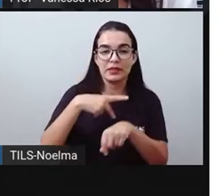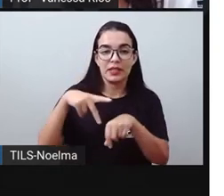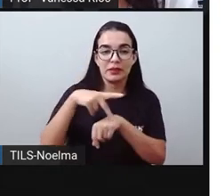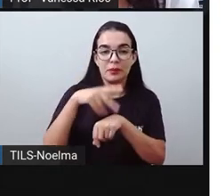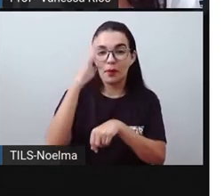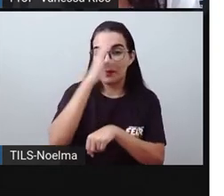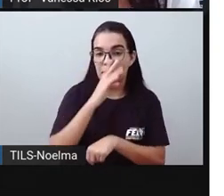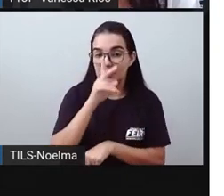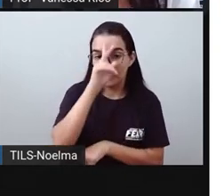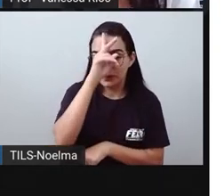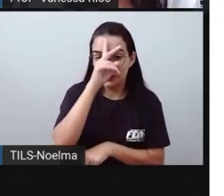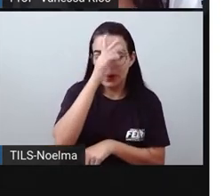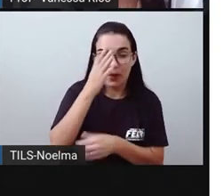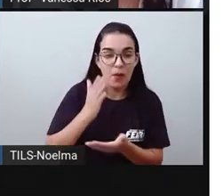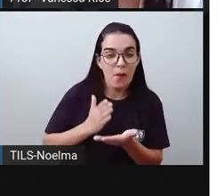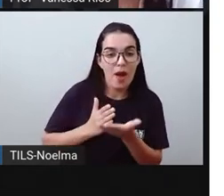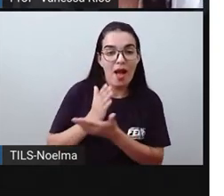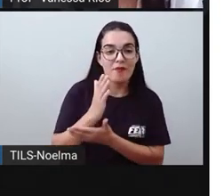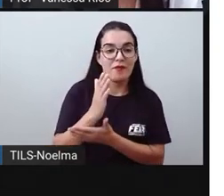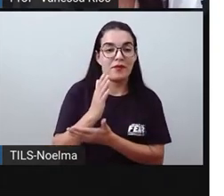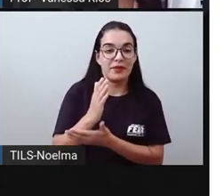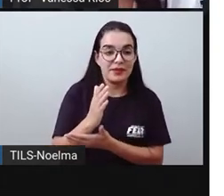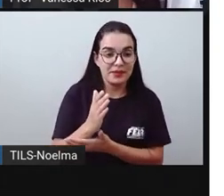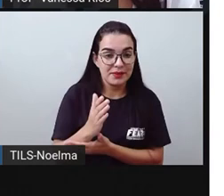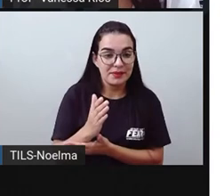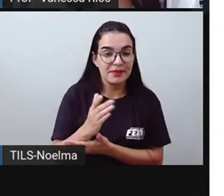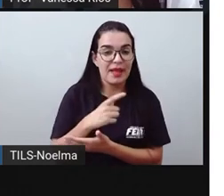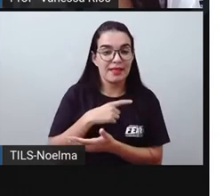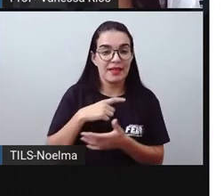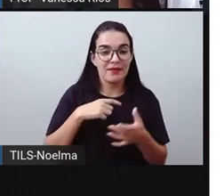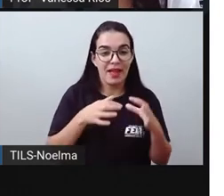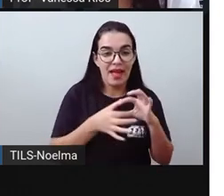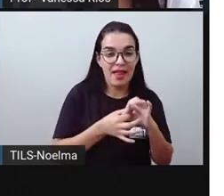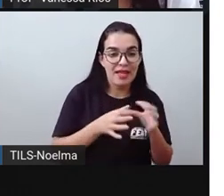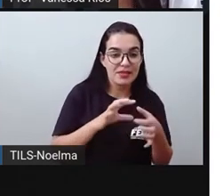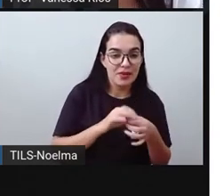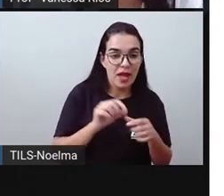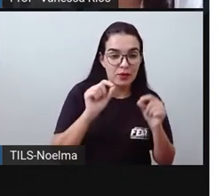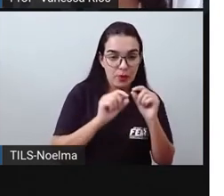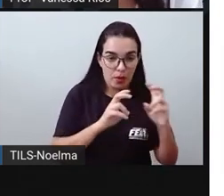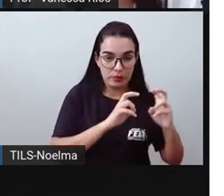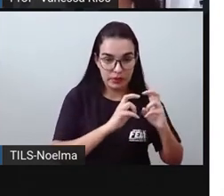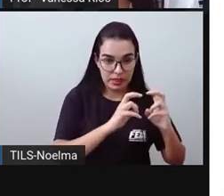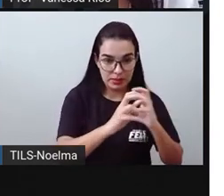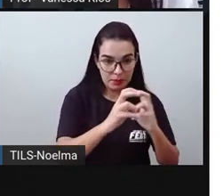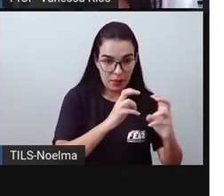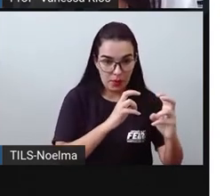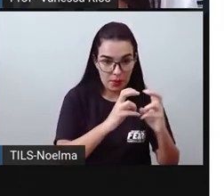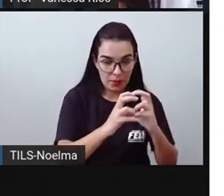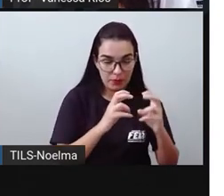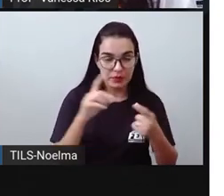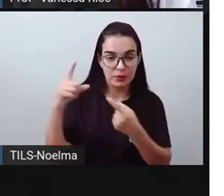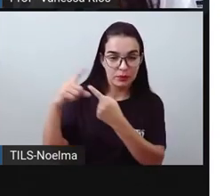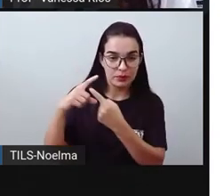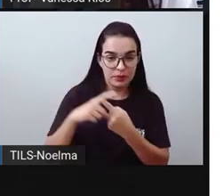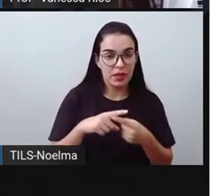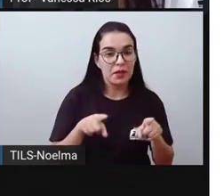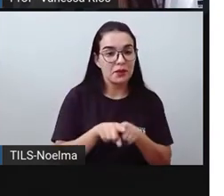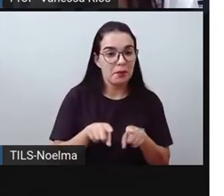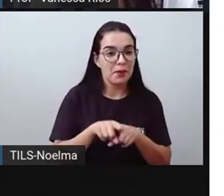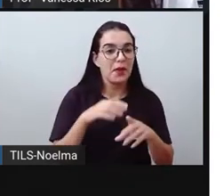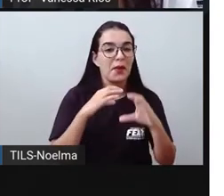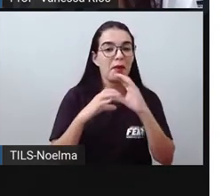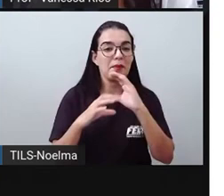construções importantes, não só relacionadas aos meios de transporte, mas também aos meios de comunicação